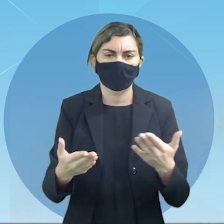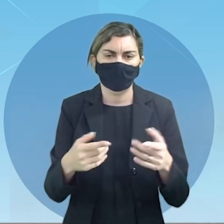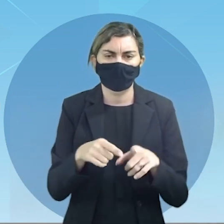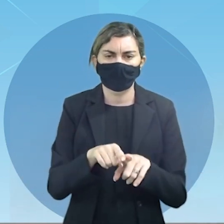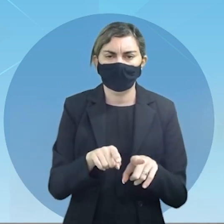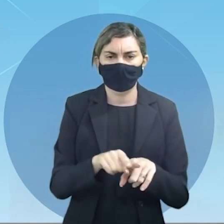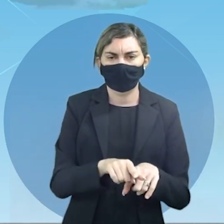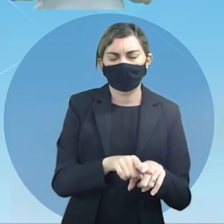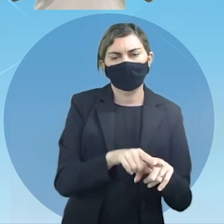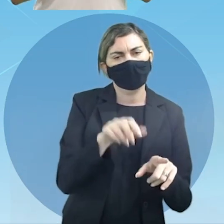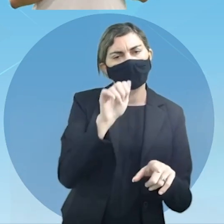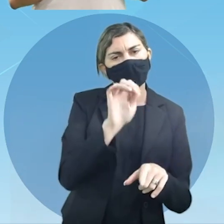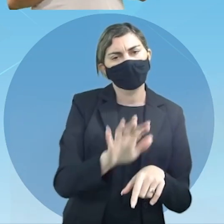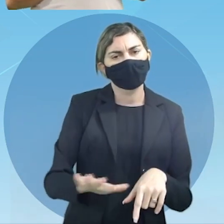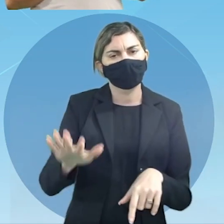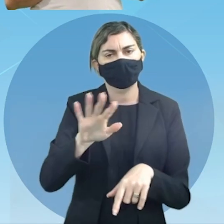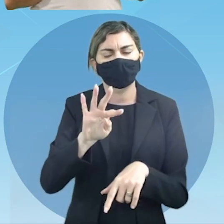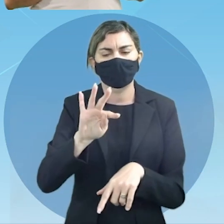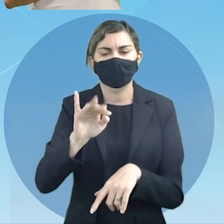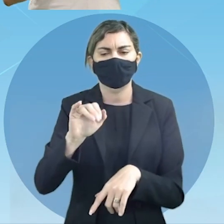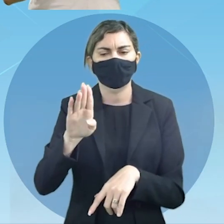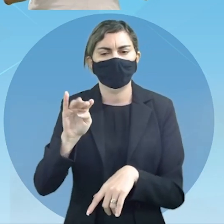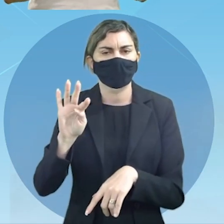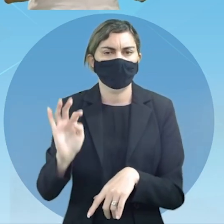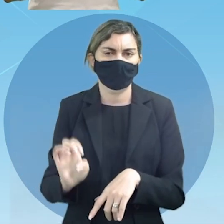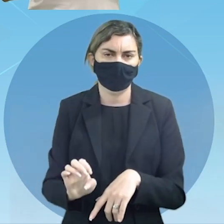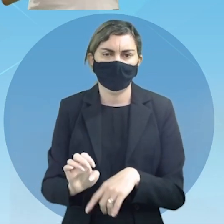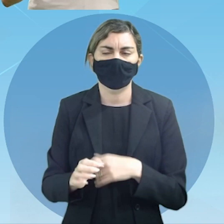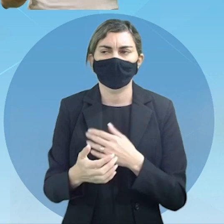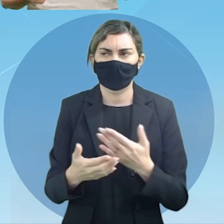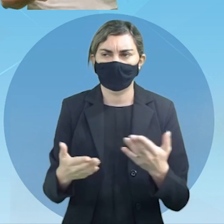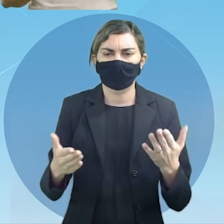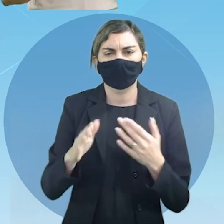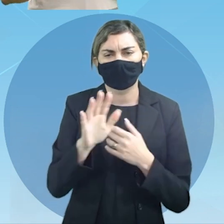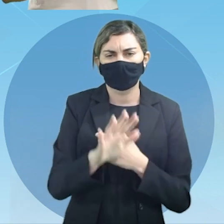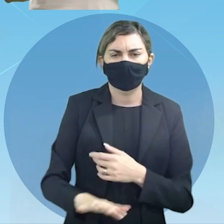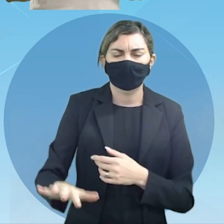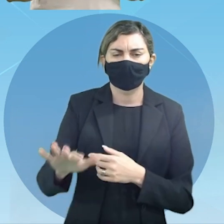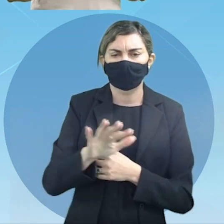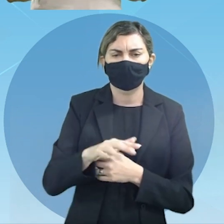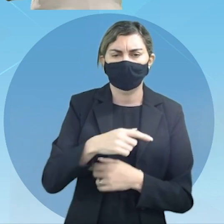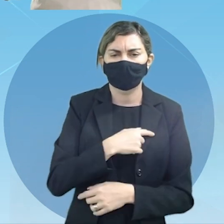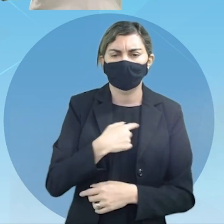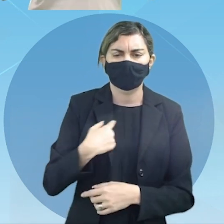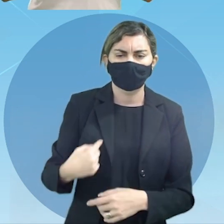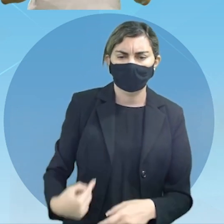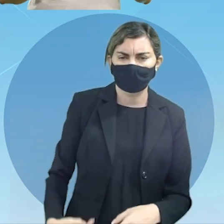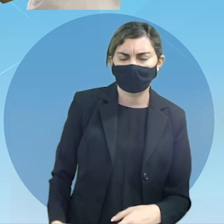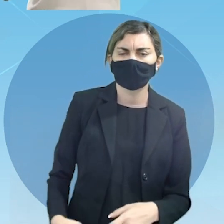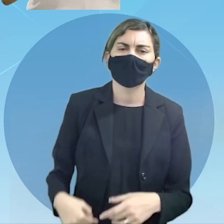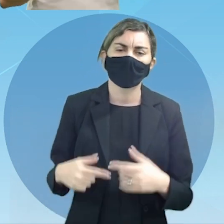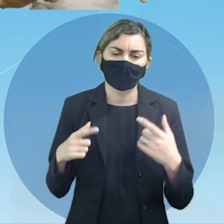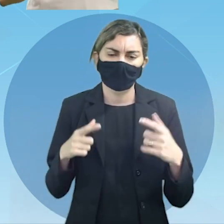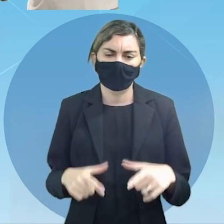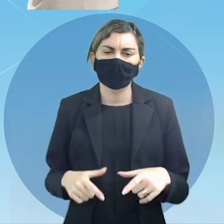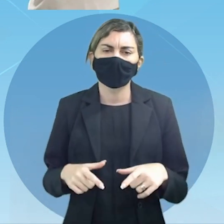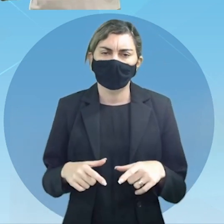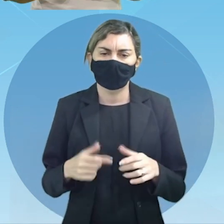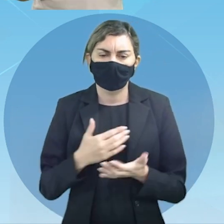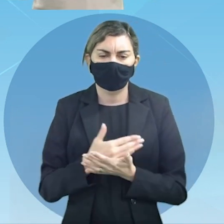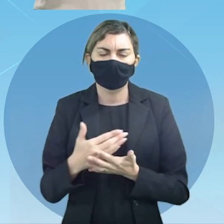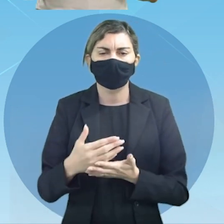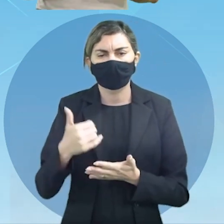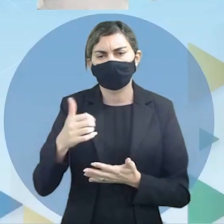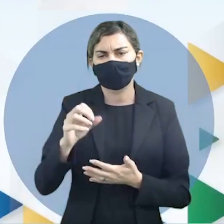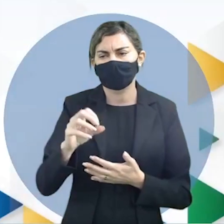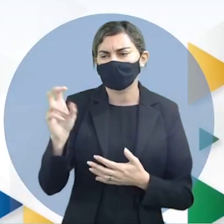o que? uma imagem do Tibete olha aí o Tibete essa região na China essa região onde nasceu o nosso